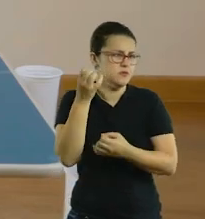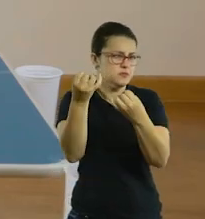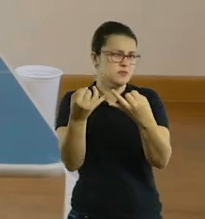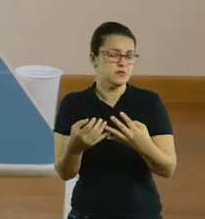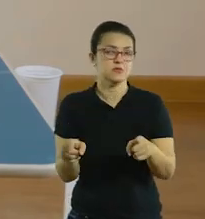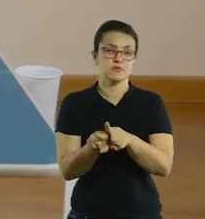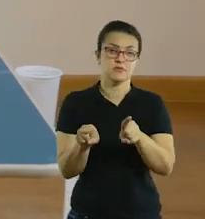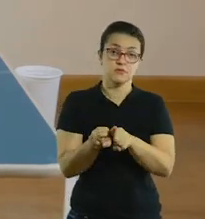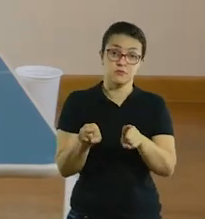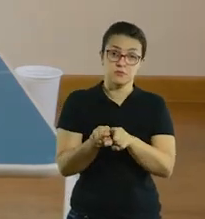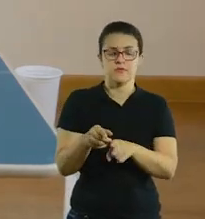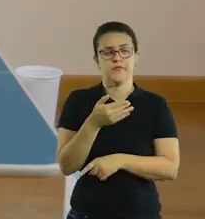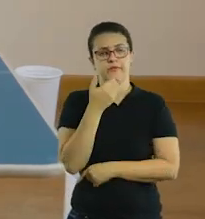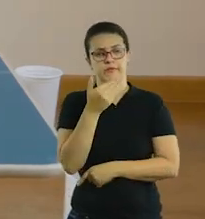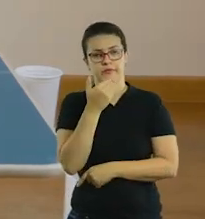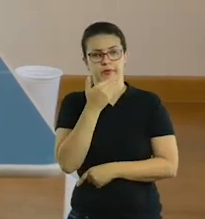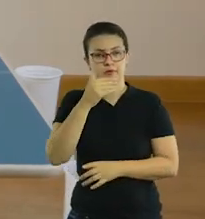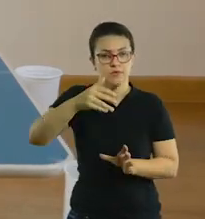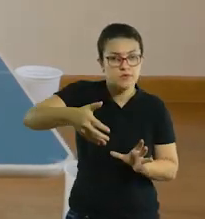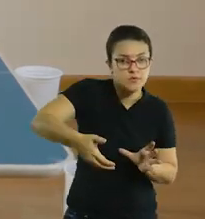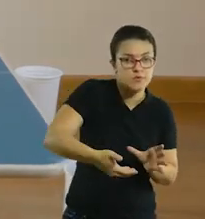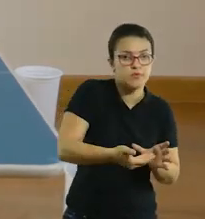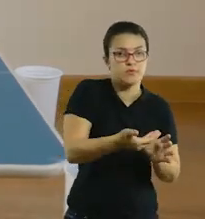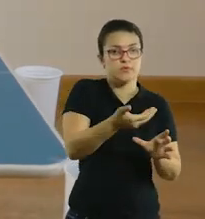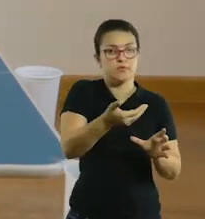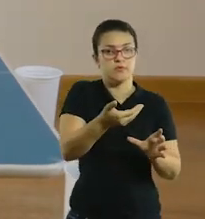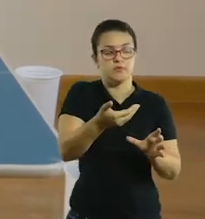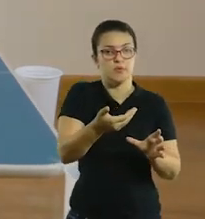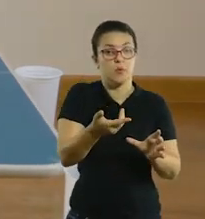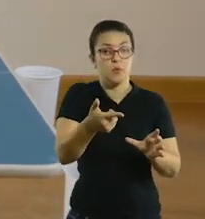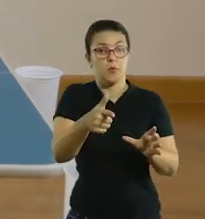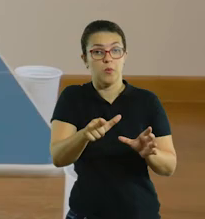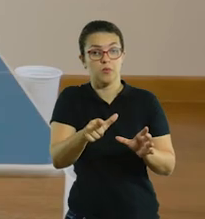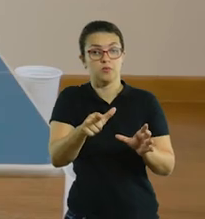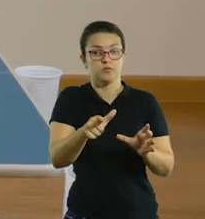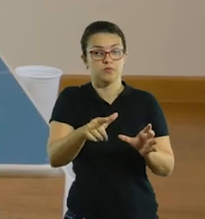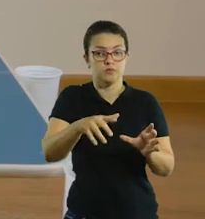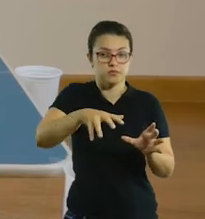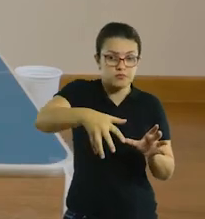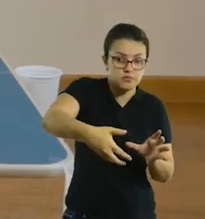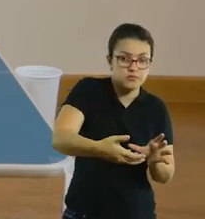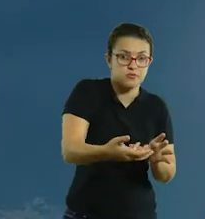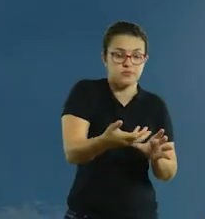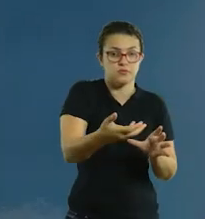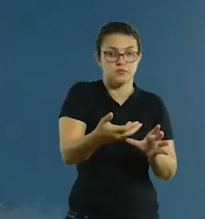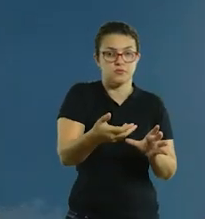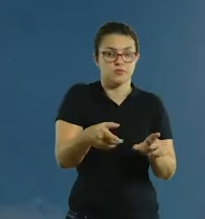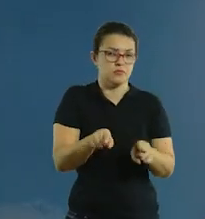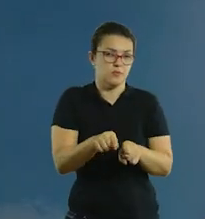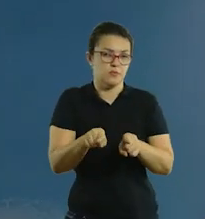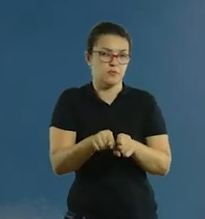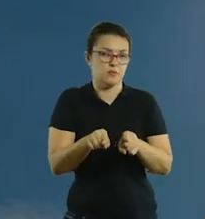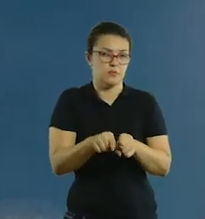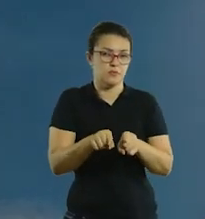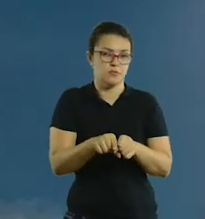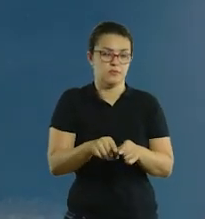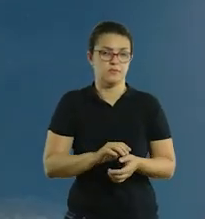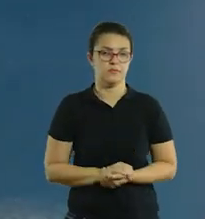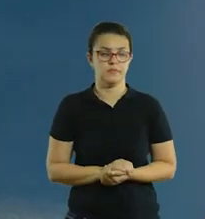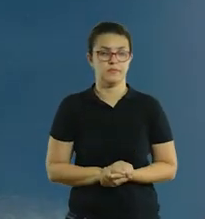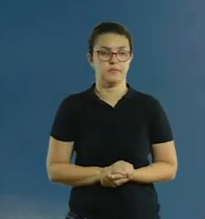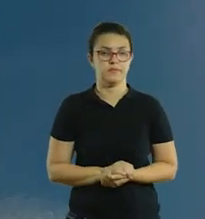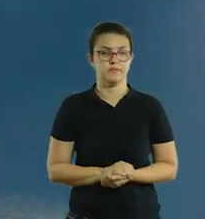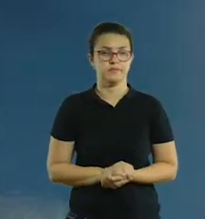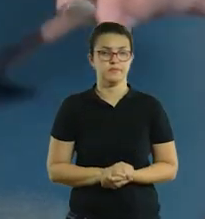comentou. Mas com madeira também vai ser fácil para ele e ele vai experimentar um outro tamanho, que é um pouquinho maior que a peneirinha, são